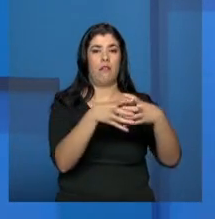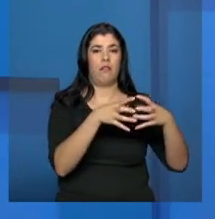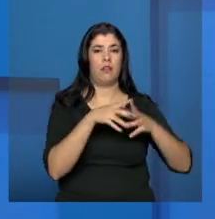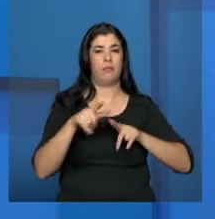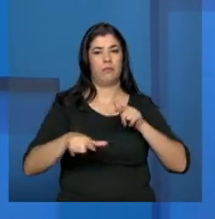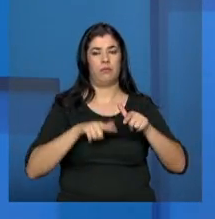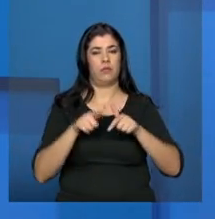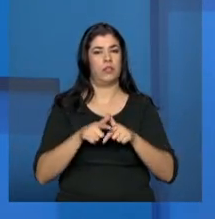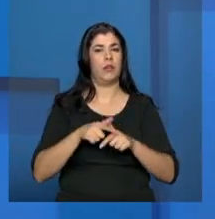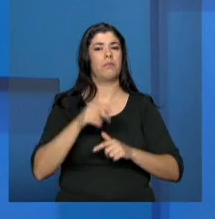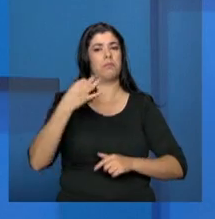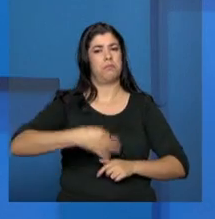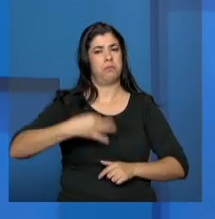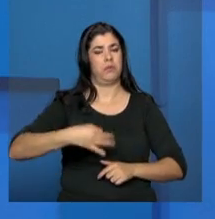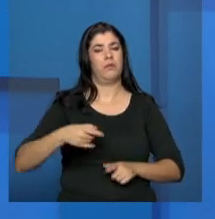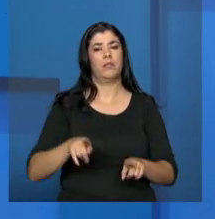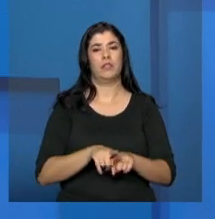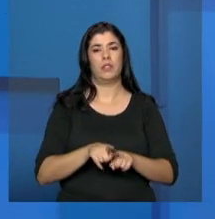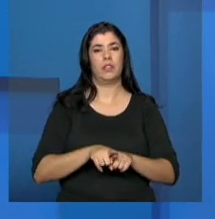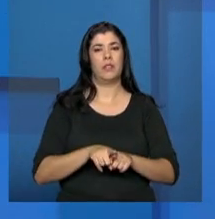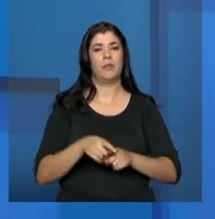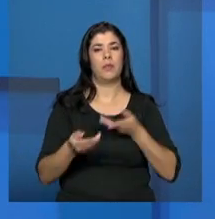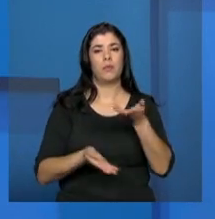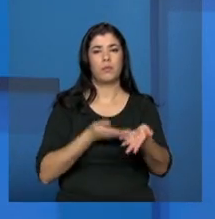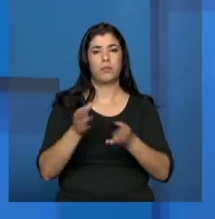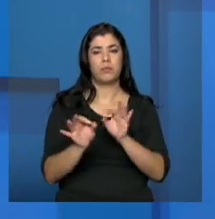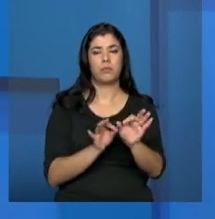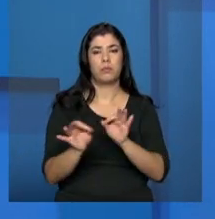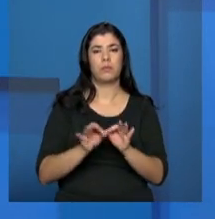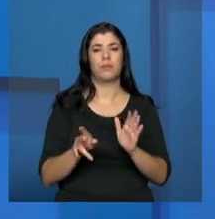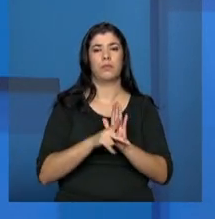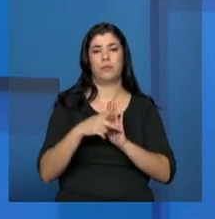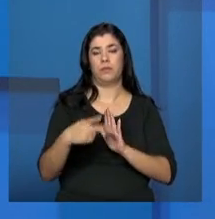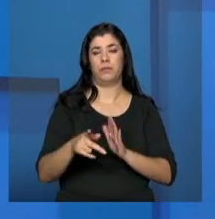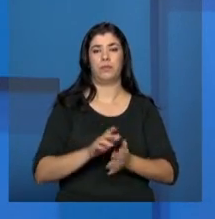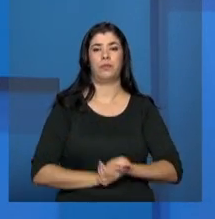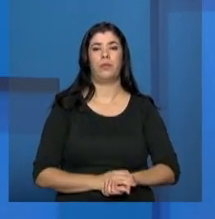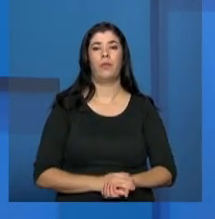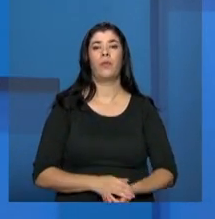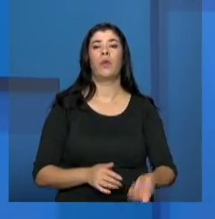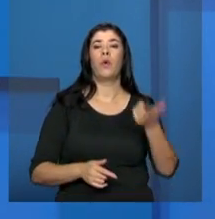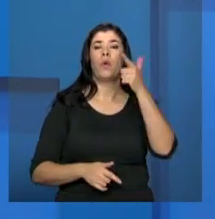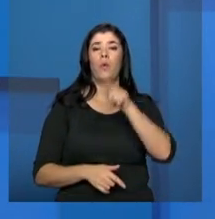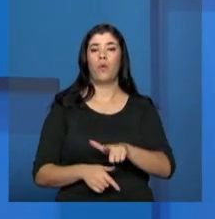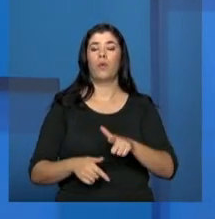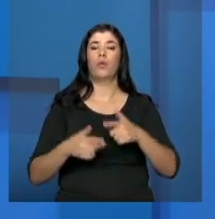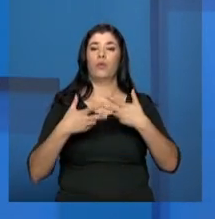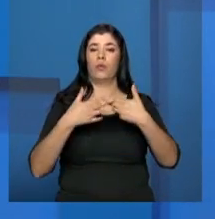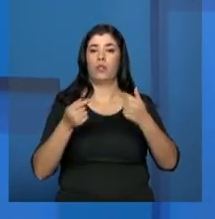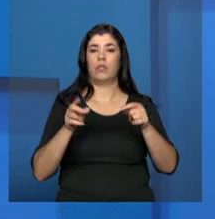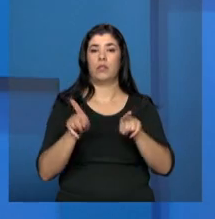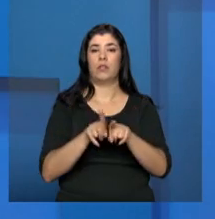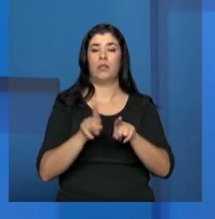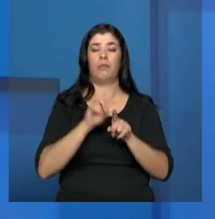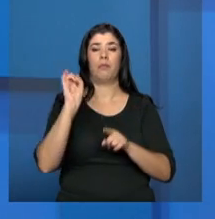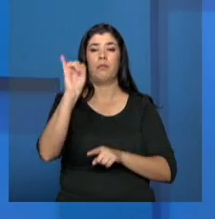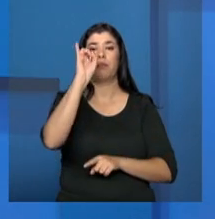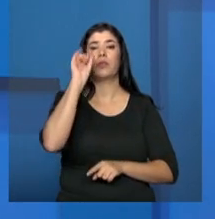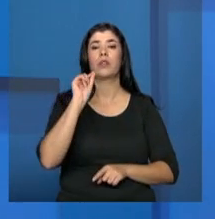completas, né, então toda uma dinâmica nesse sentido. Um outro elemento importante que constitui também